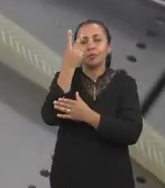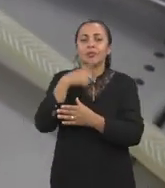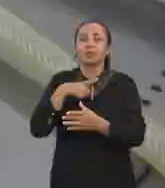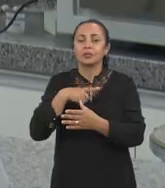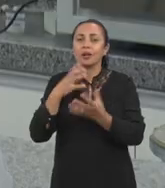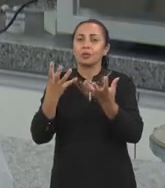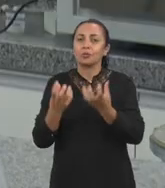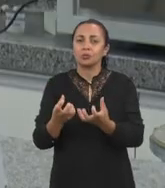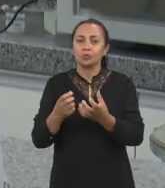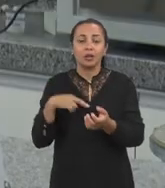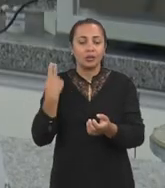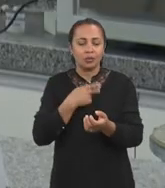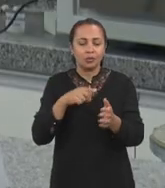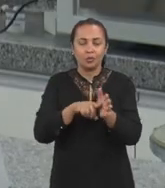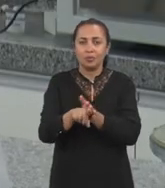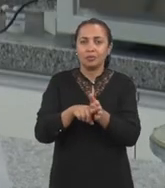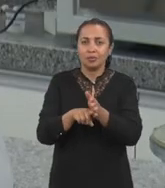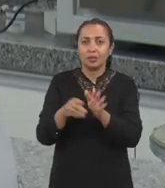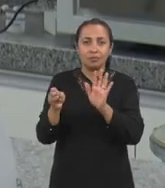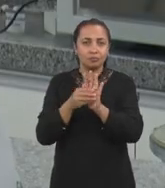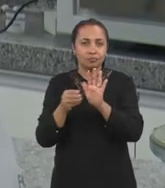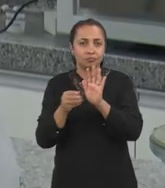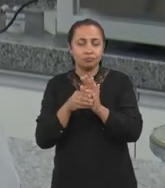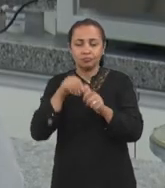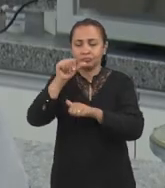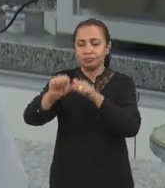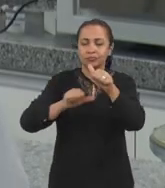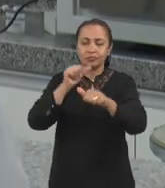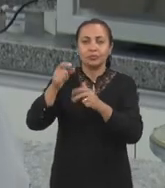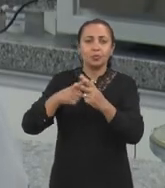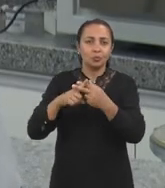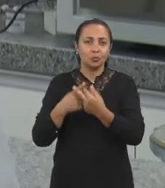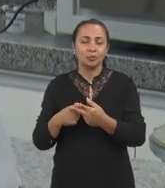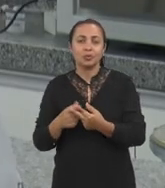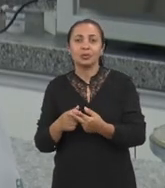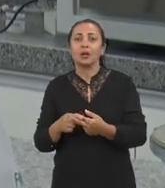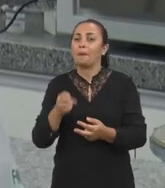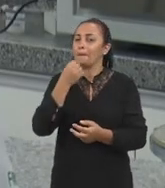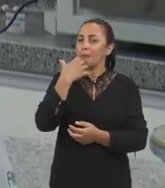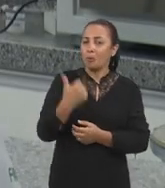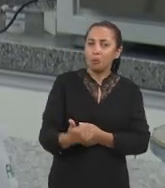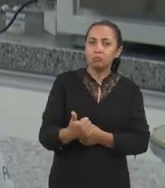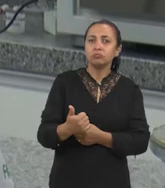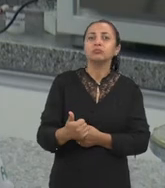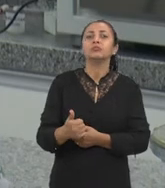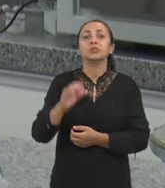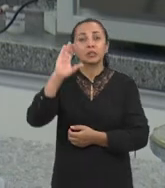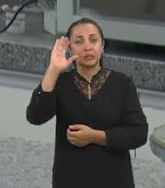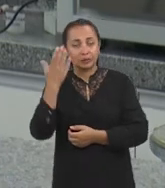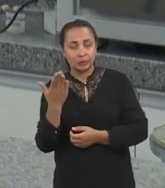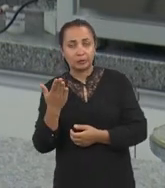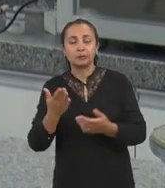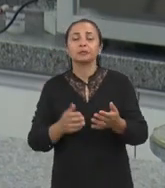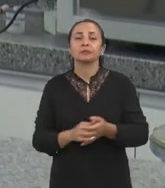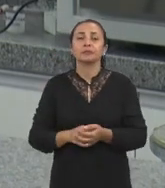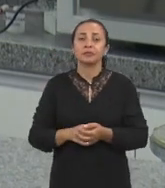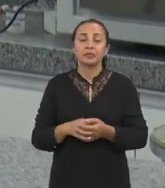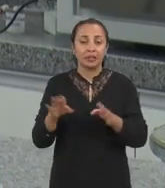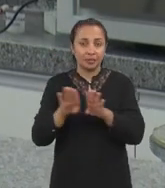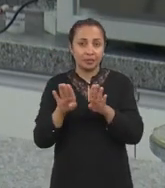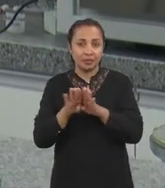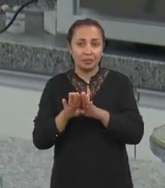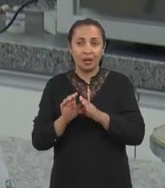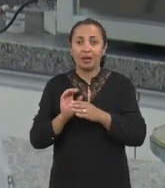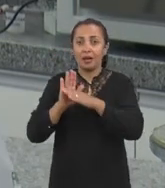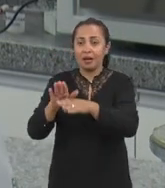nordestino. A nossa pesquisa está pautada em desenvolver um produto funcional e isso agrega valor principalmente aos pequenos